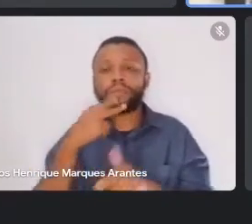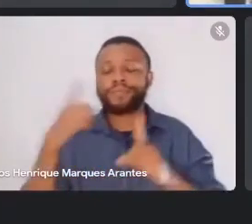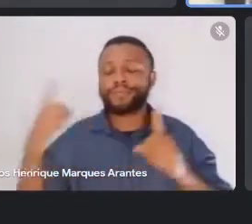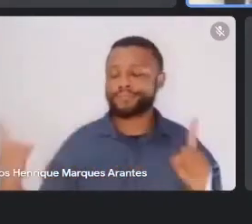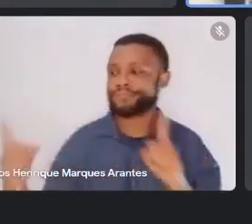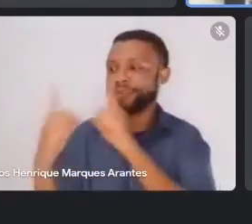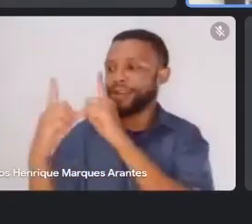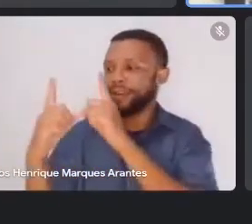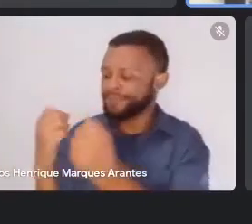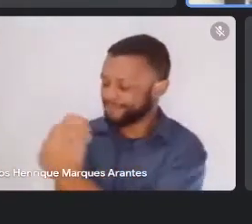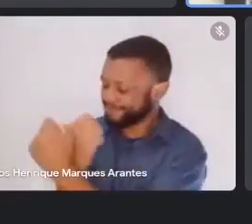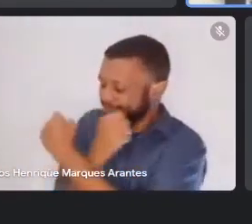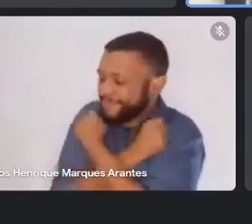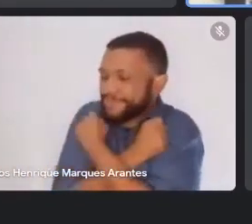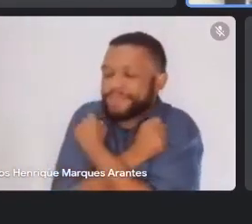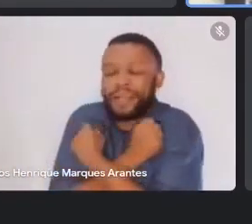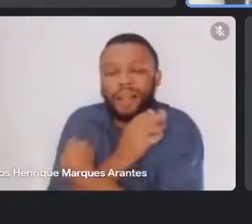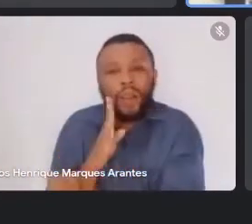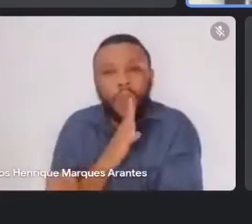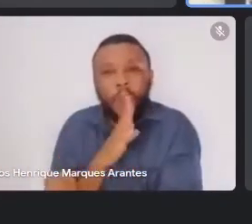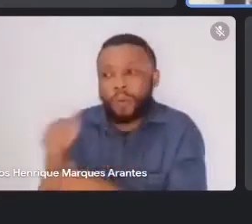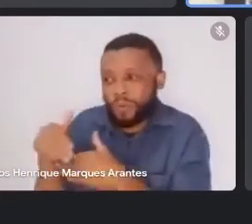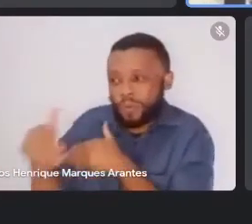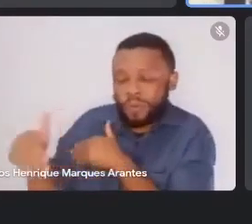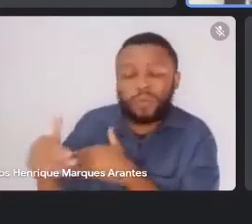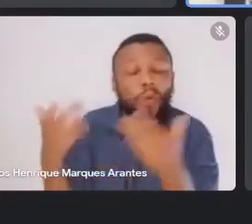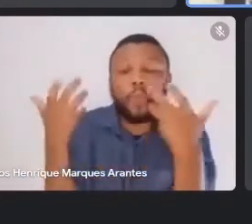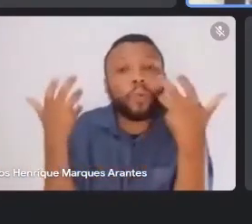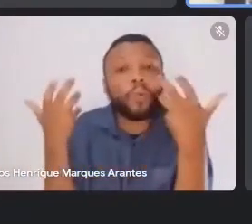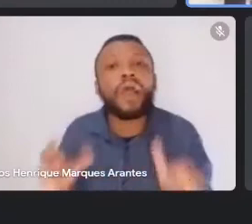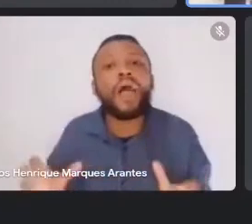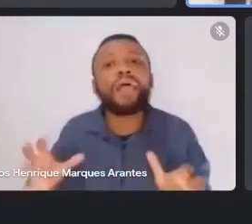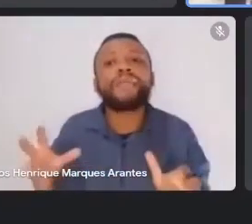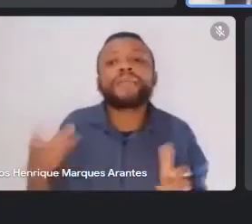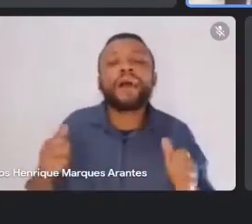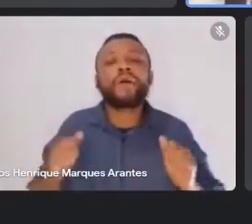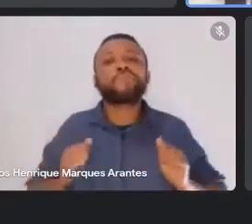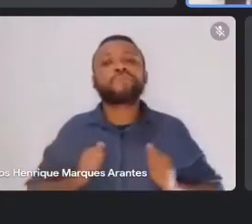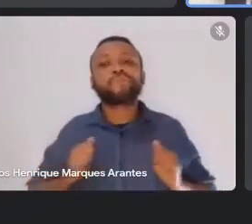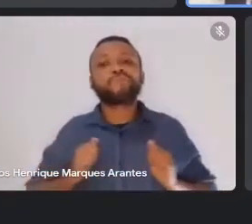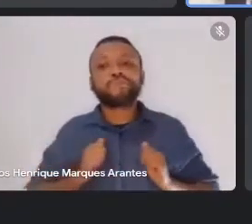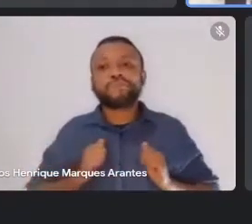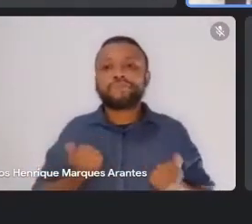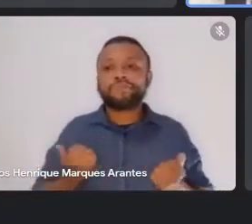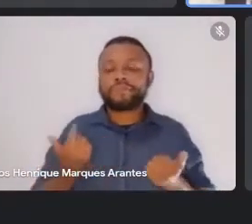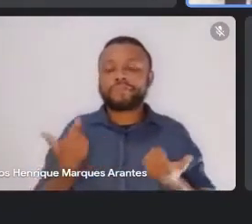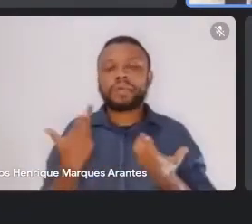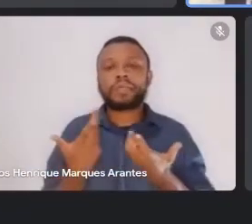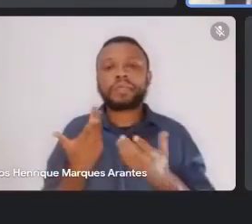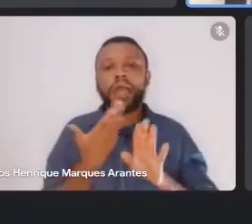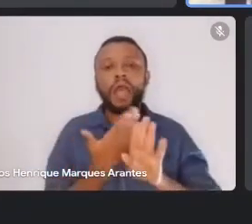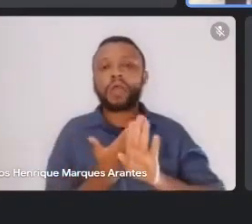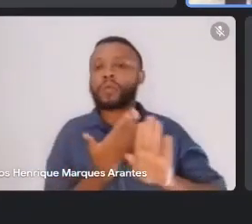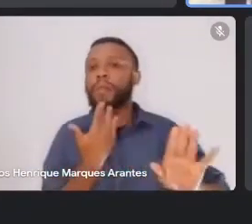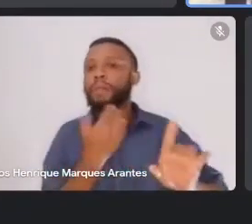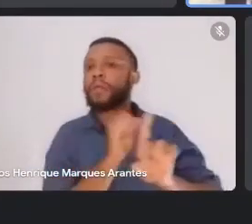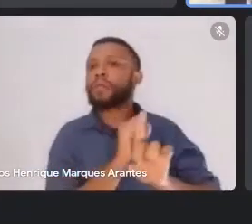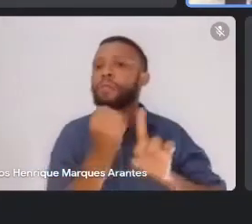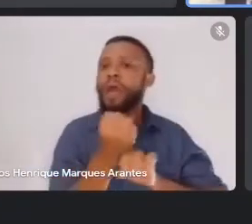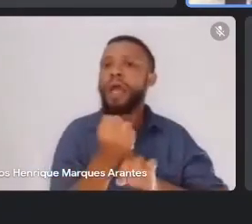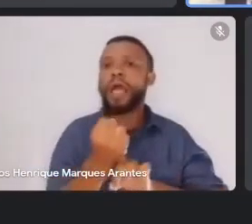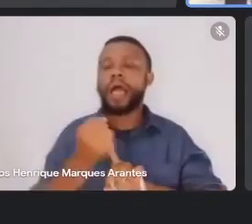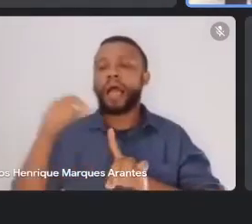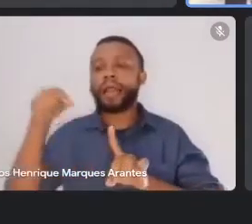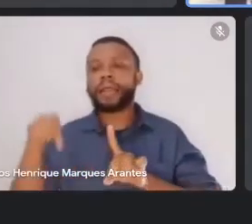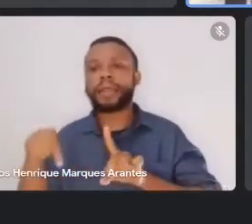logo. Não vou ficar mais o resto desse isolamento aqui em Botafogo.